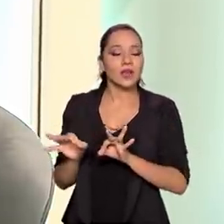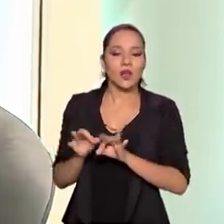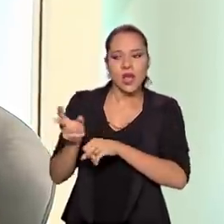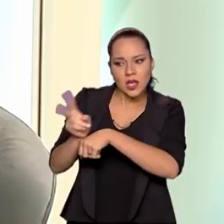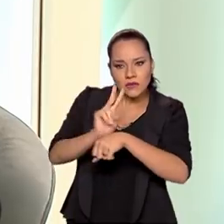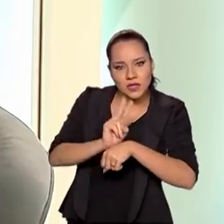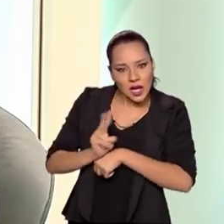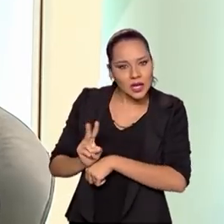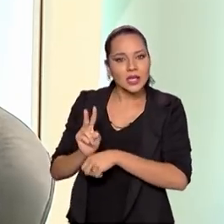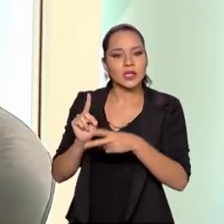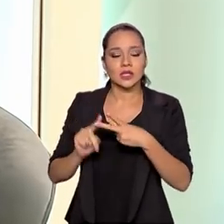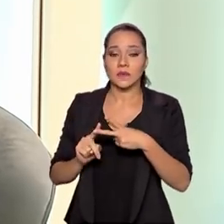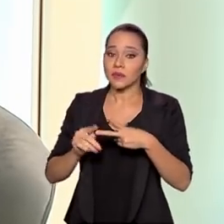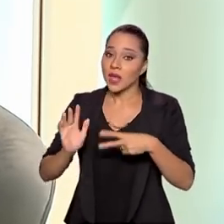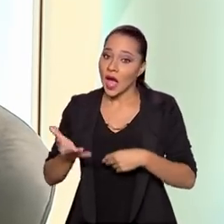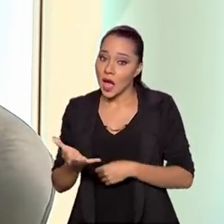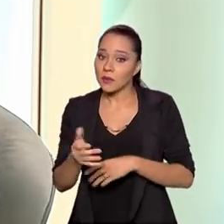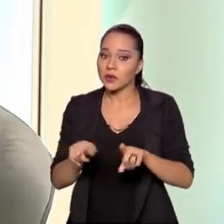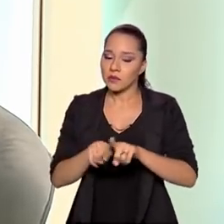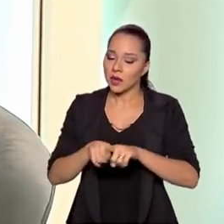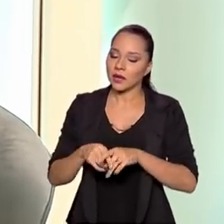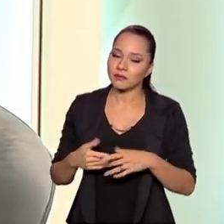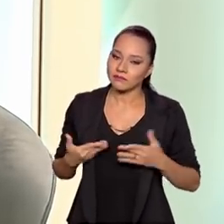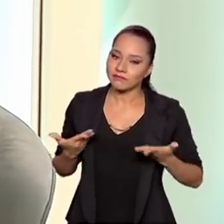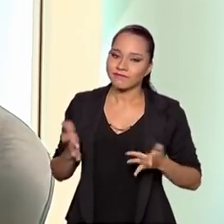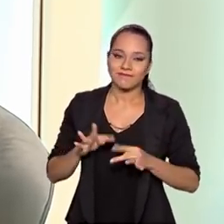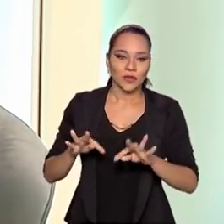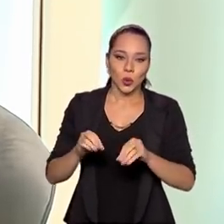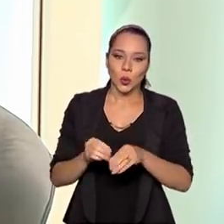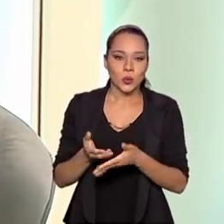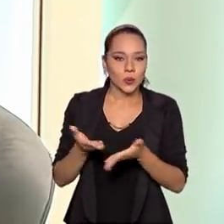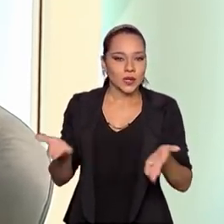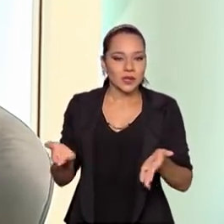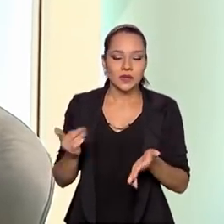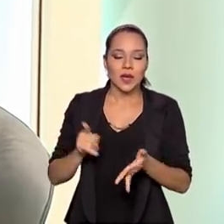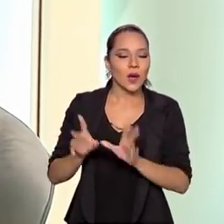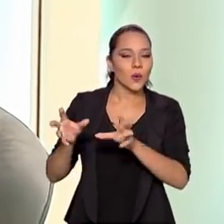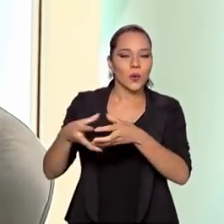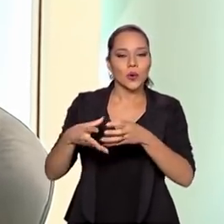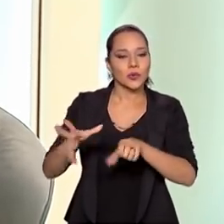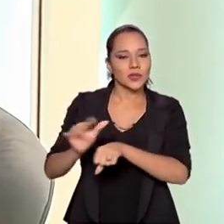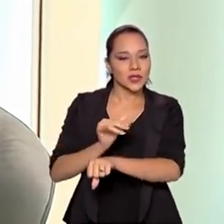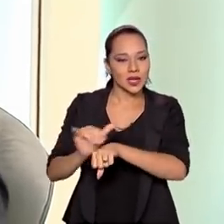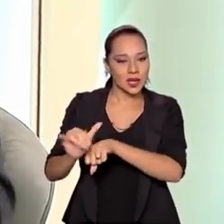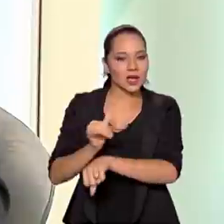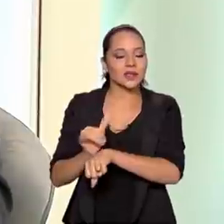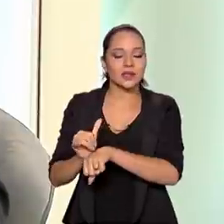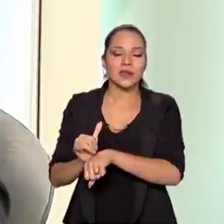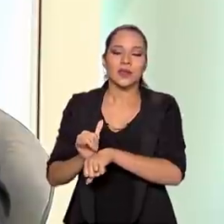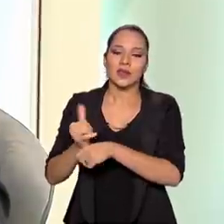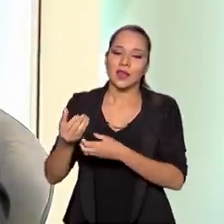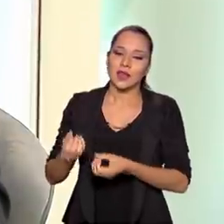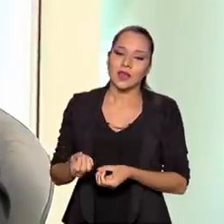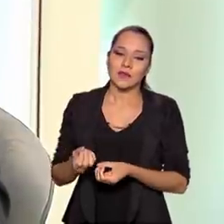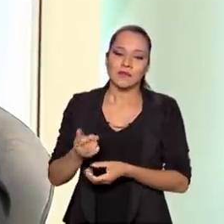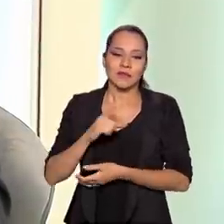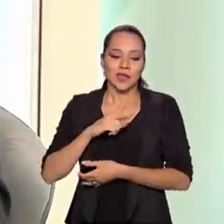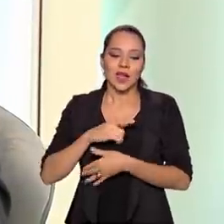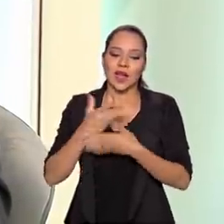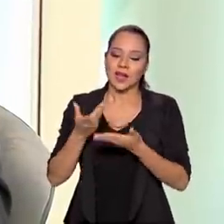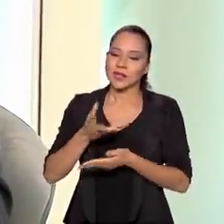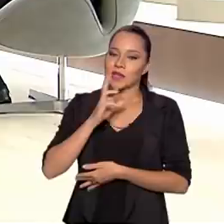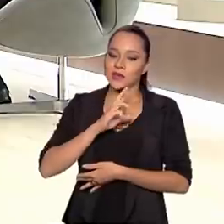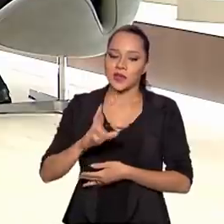fiscalize, que ande rápido, né? Então, isso tudo é um conjunto de ações que nos levam a esse